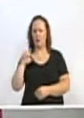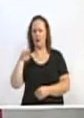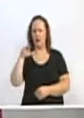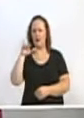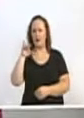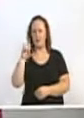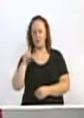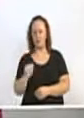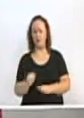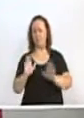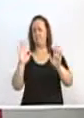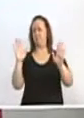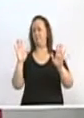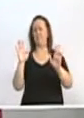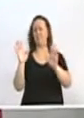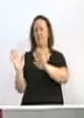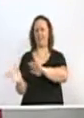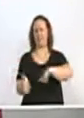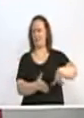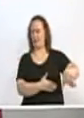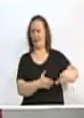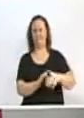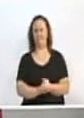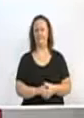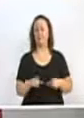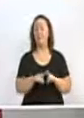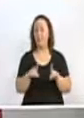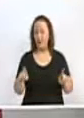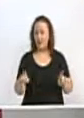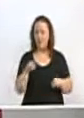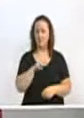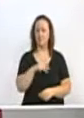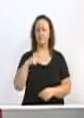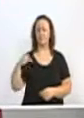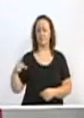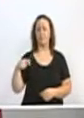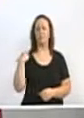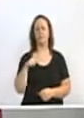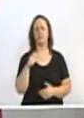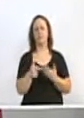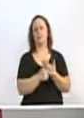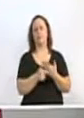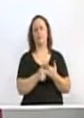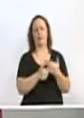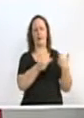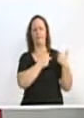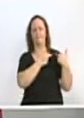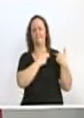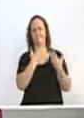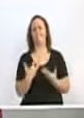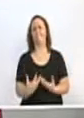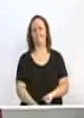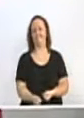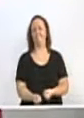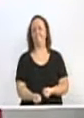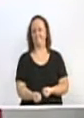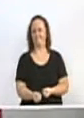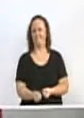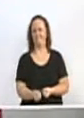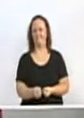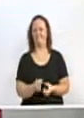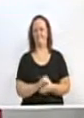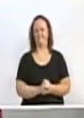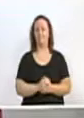Público e o Ministério Público do Trabalho precisam cumprir o seu papel. Esta empresa não aceita que o trabalhador sequer pense em